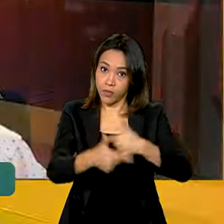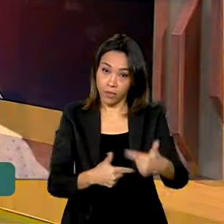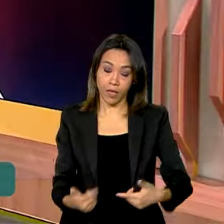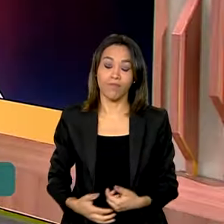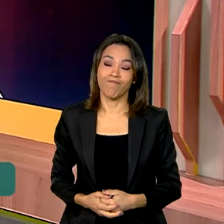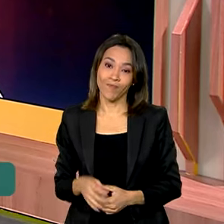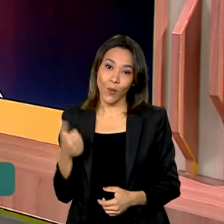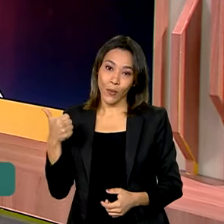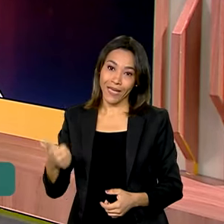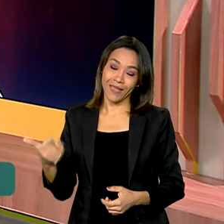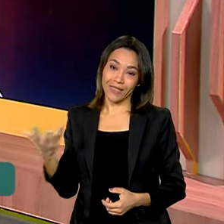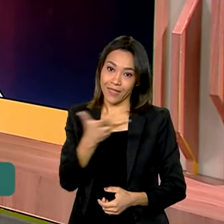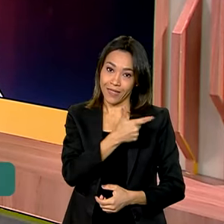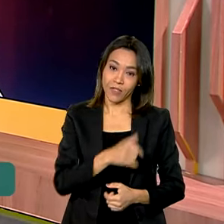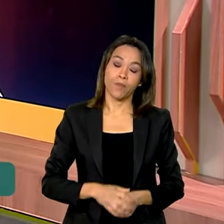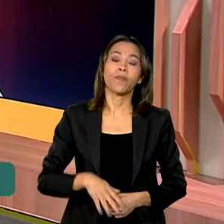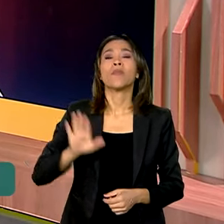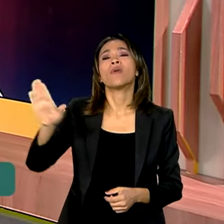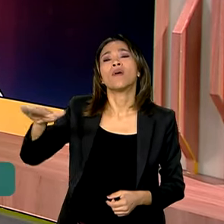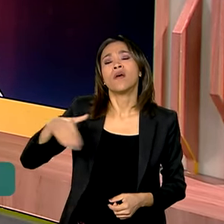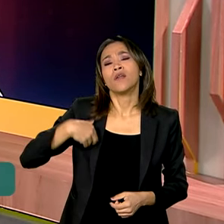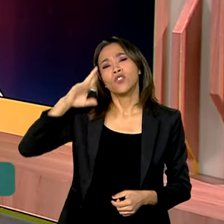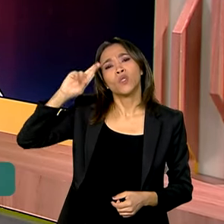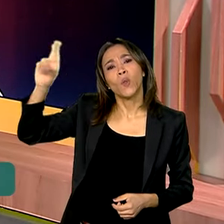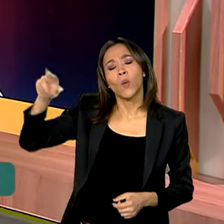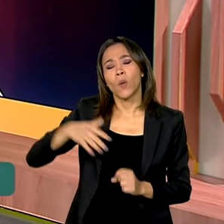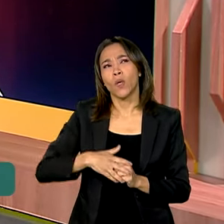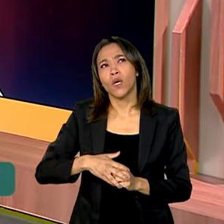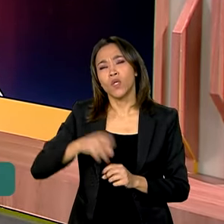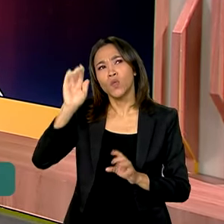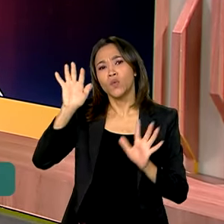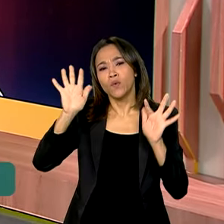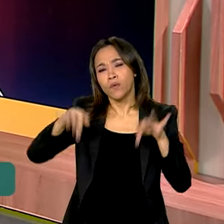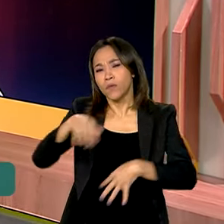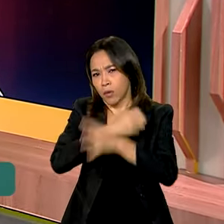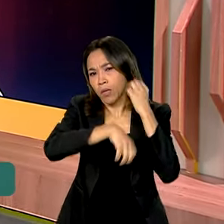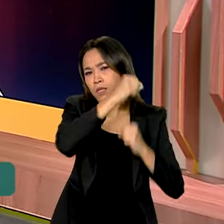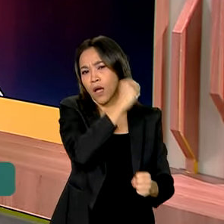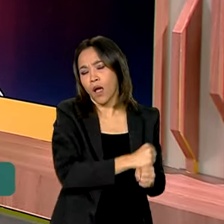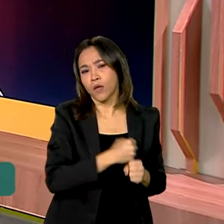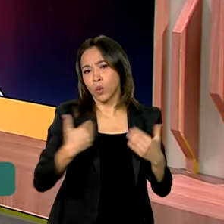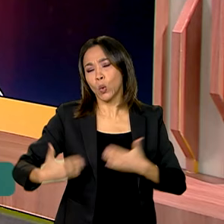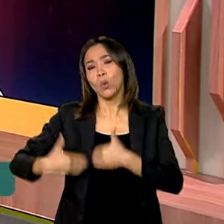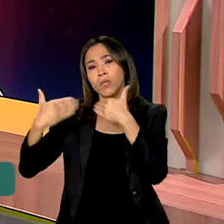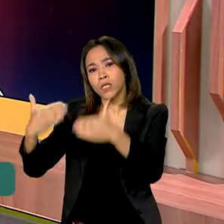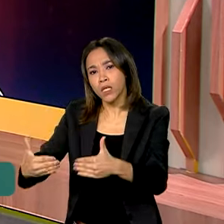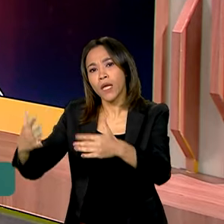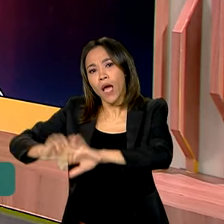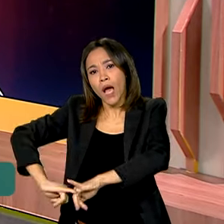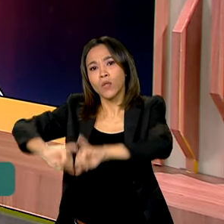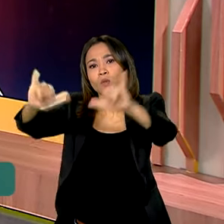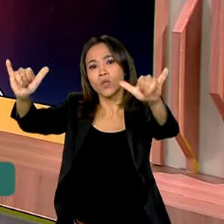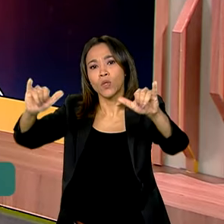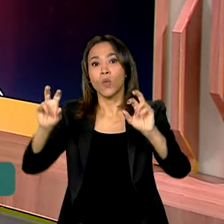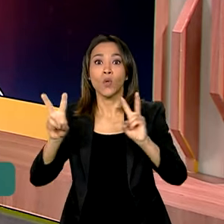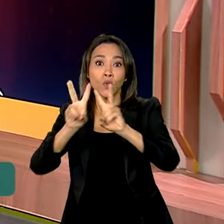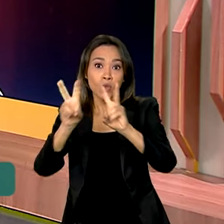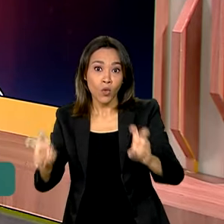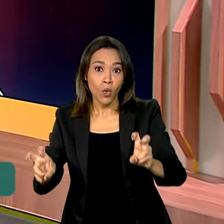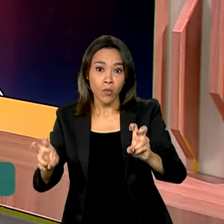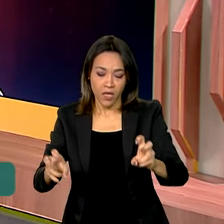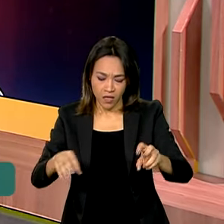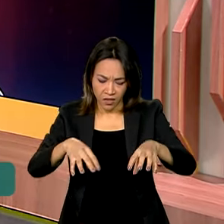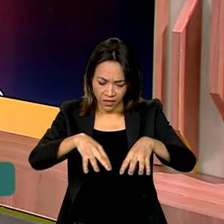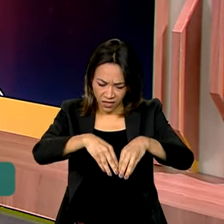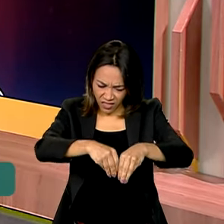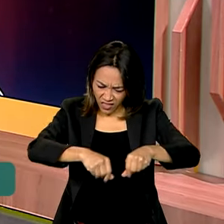Excelente. Diretor, o Ministério anunciou também, no fim do ano passado, o Programa Nacional de Conversão de Pastagens Degradadas.